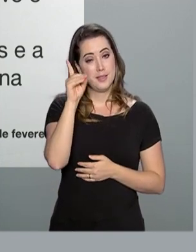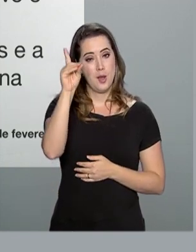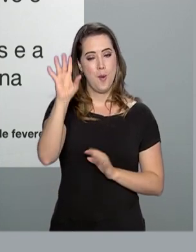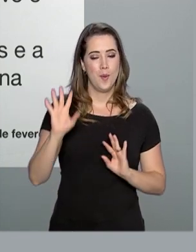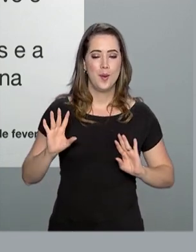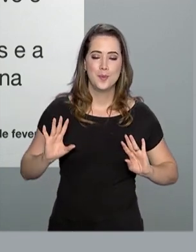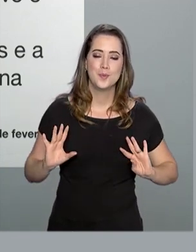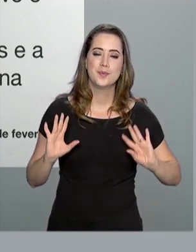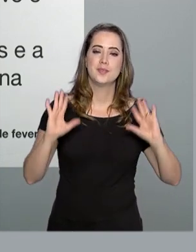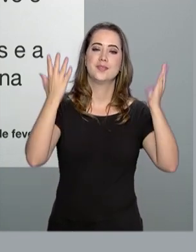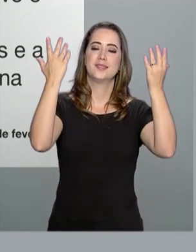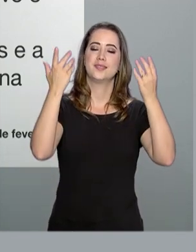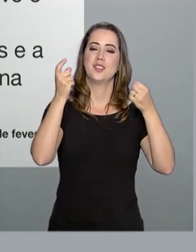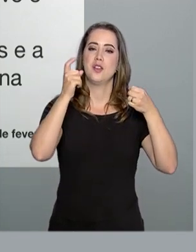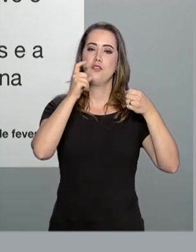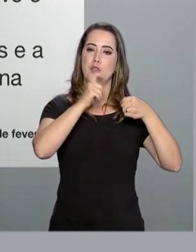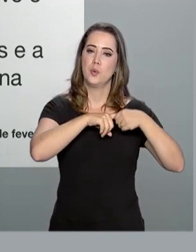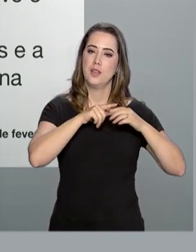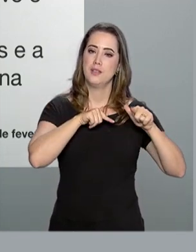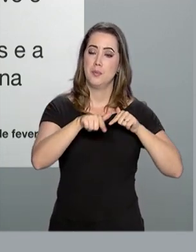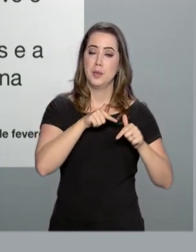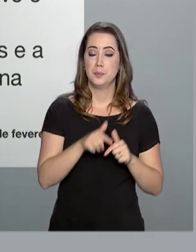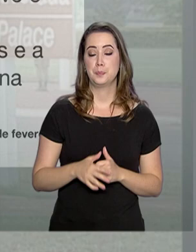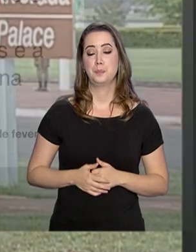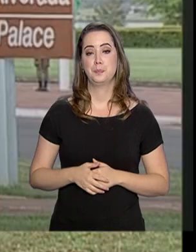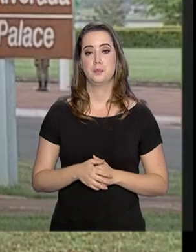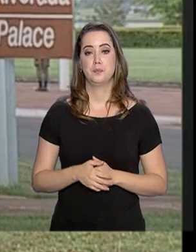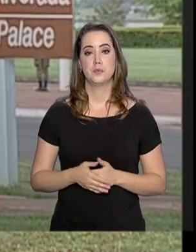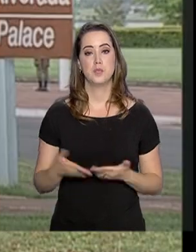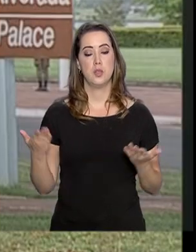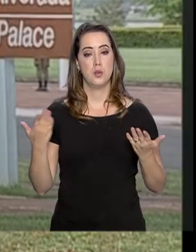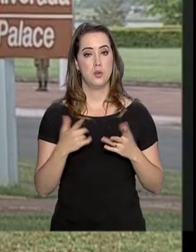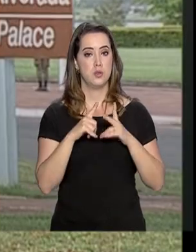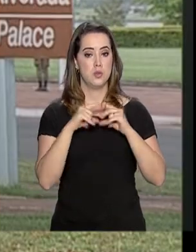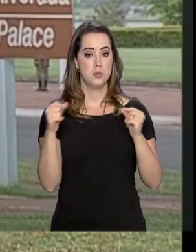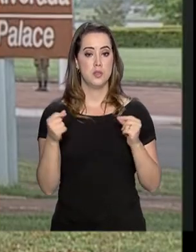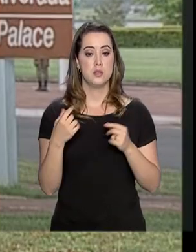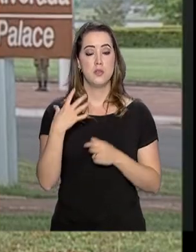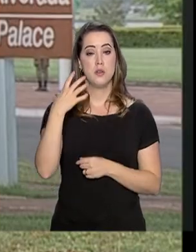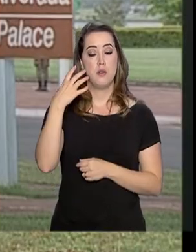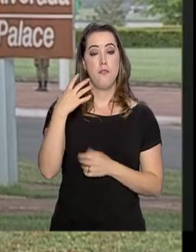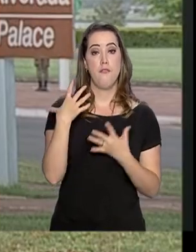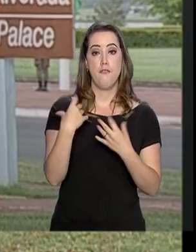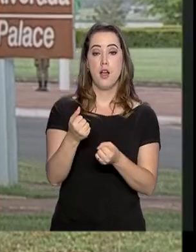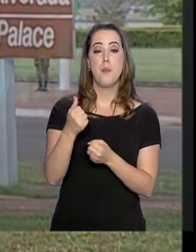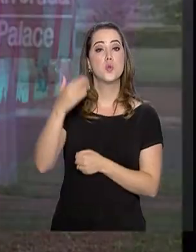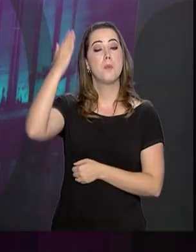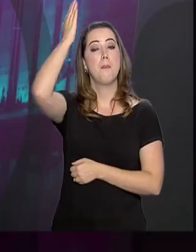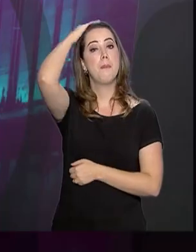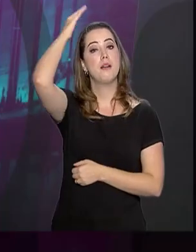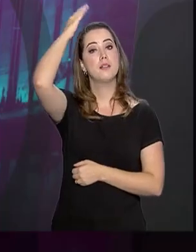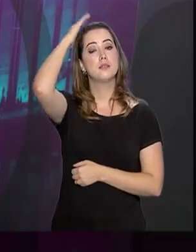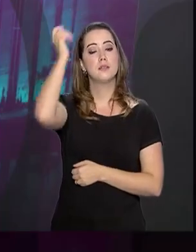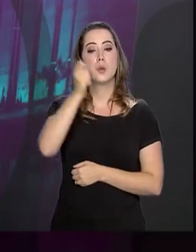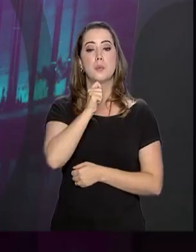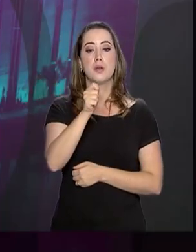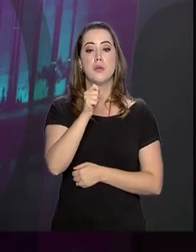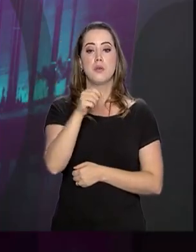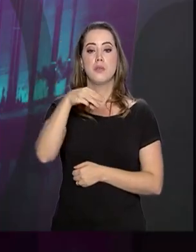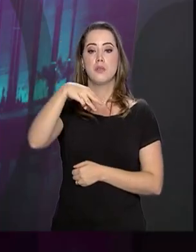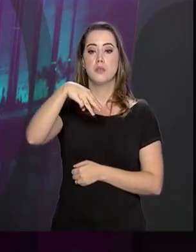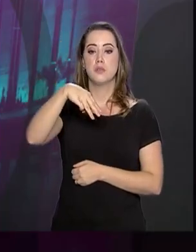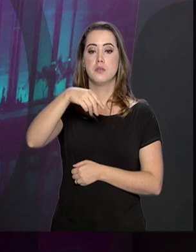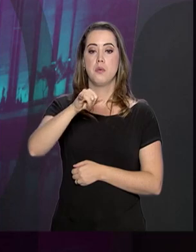comemorou a volta ao trabalho. Agora, de Brasília, nós seguimos para o Paraná, onde está a repórter Márcia